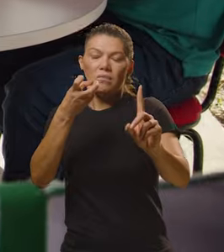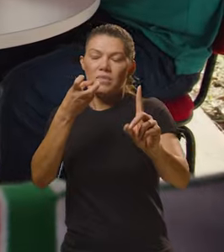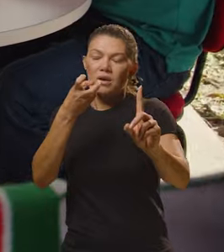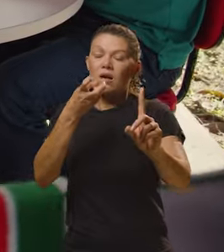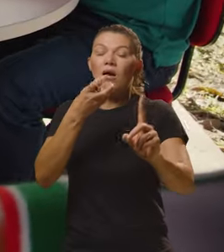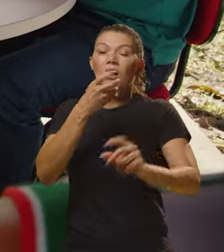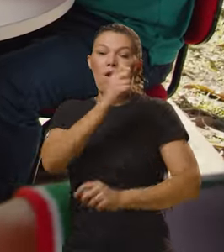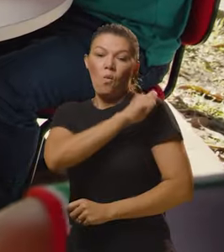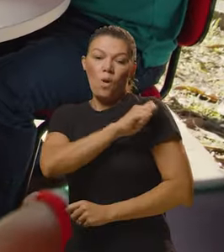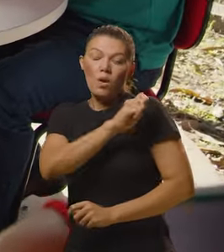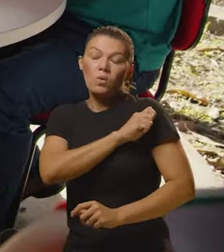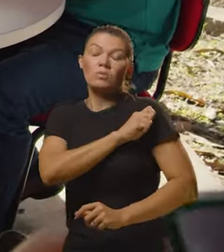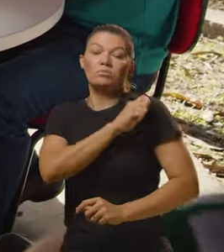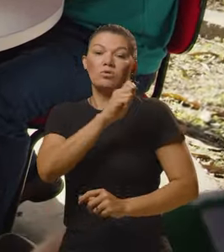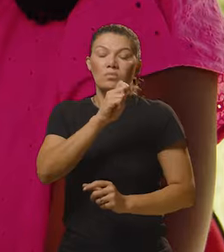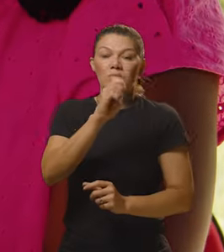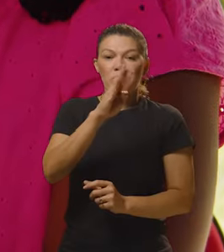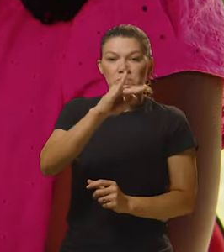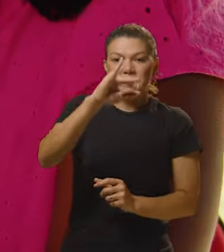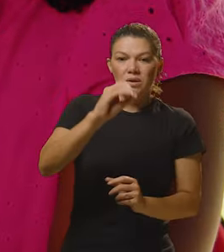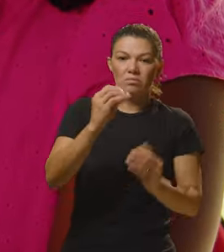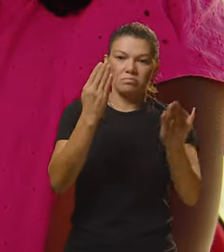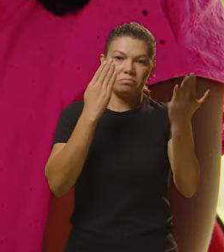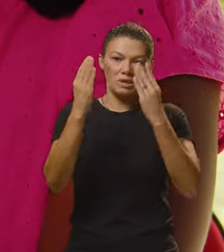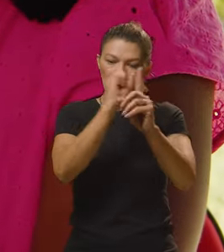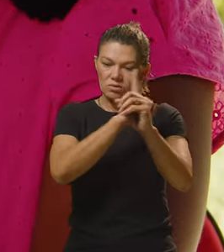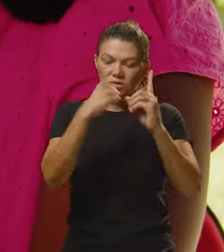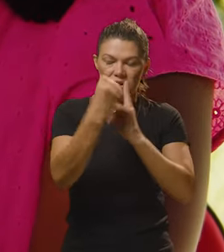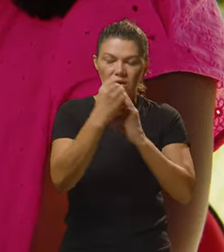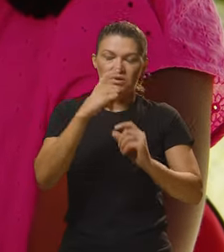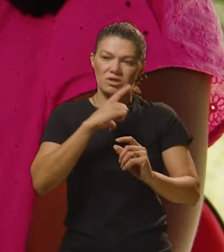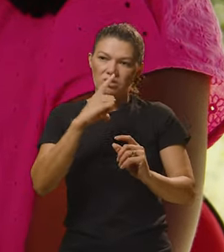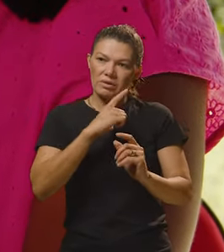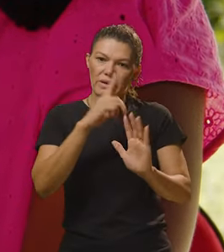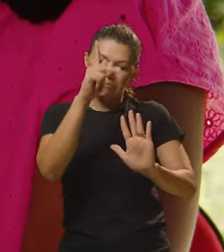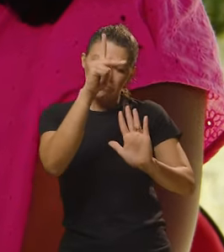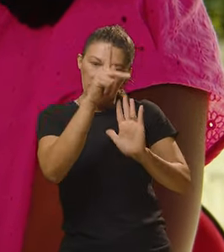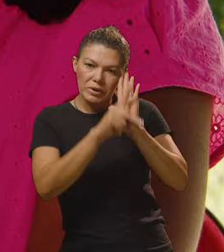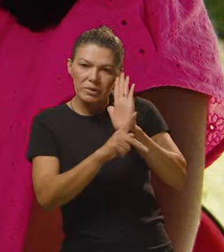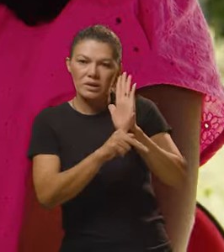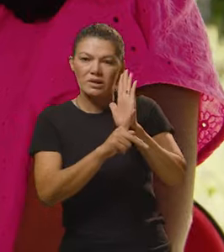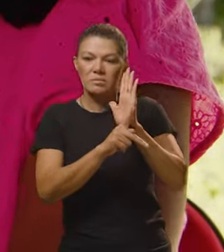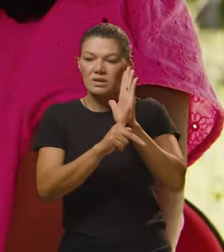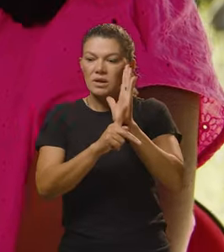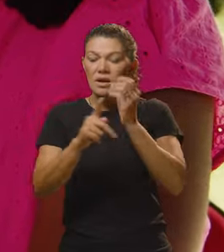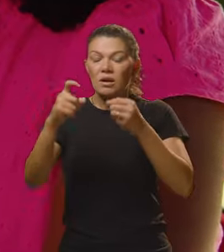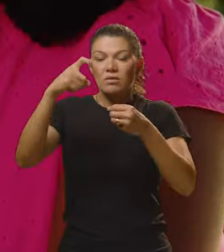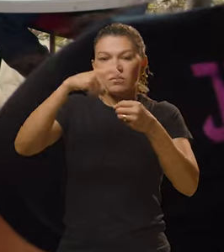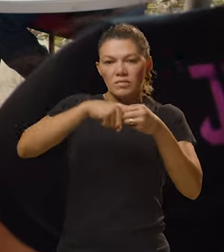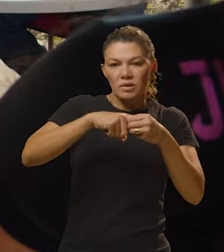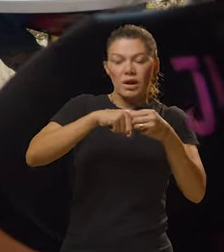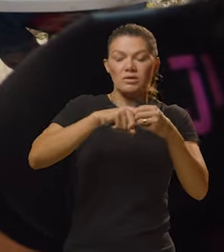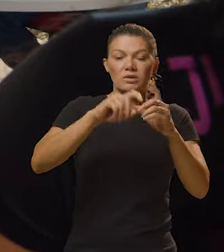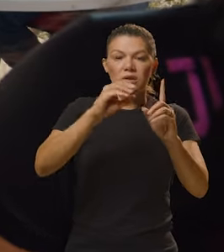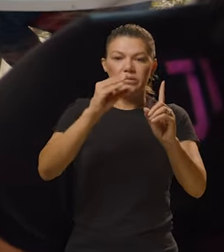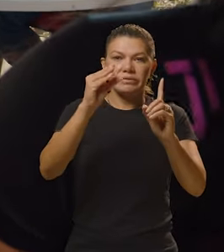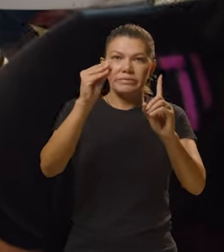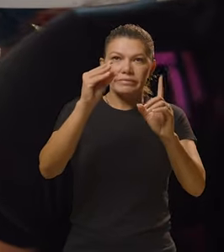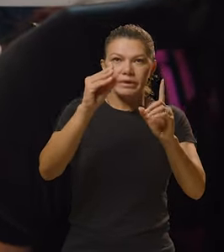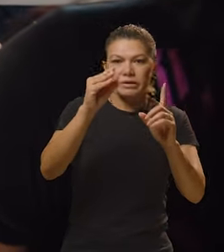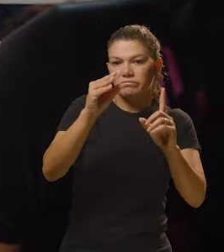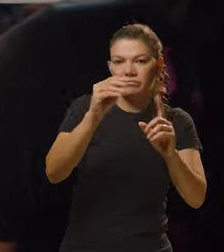ser biopsicossocial. A gente tem programas que são voltados para estudantes em situação de